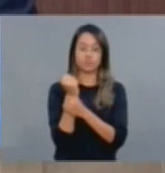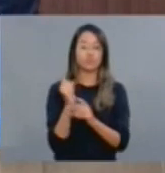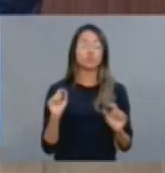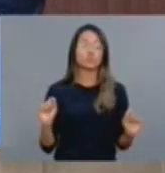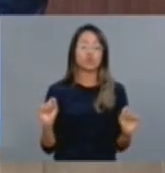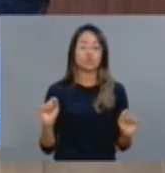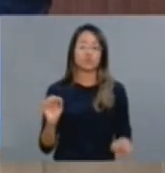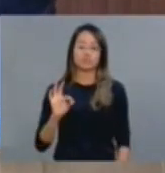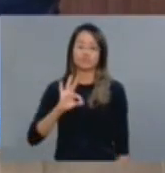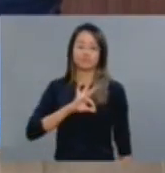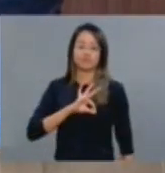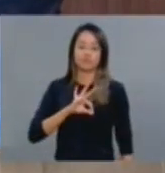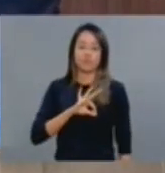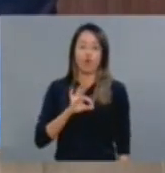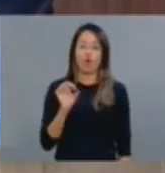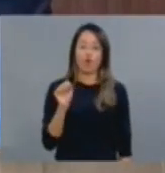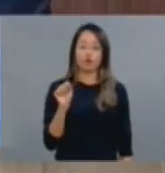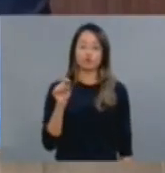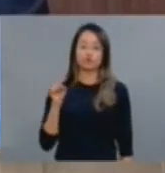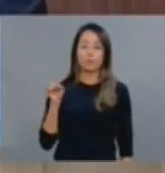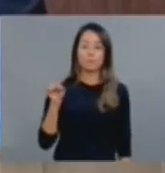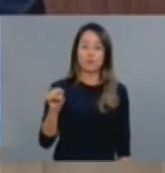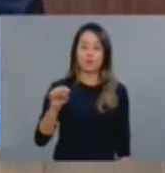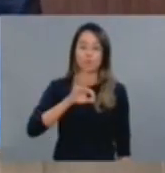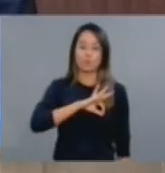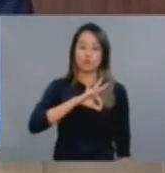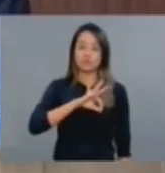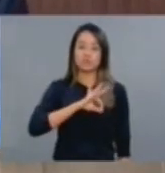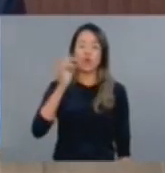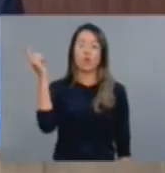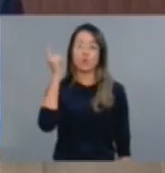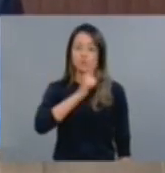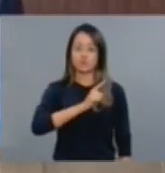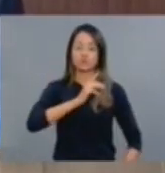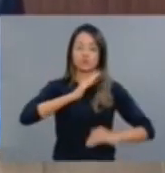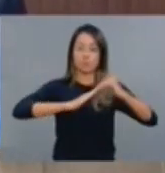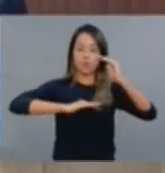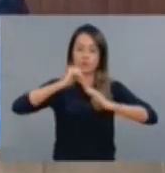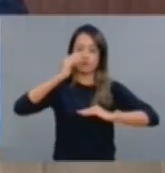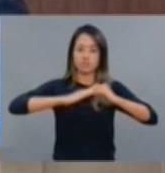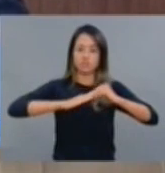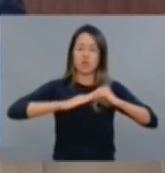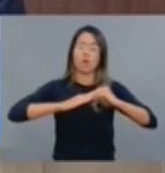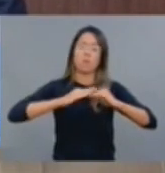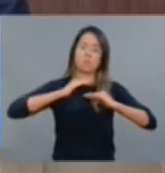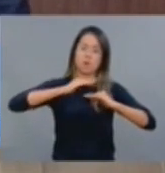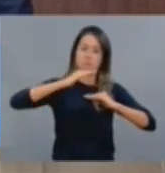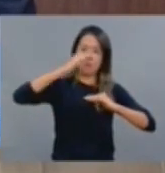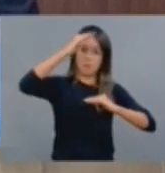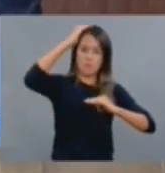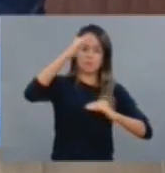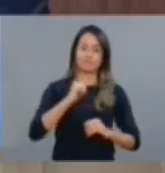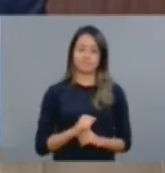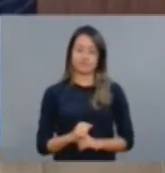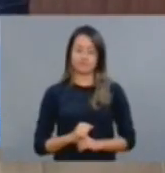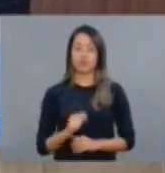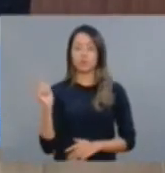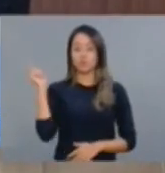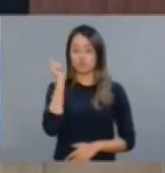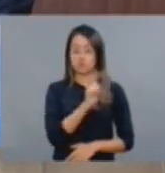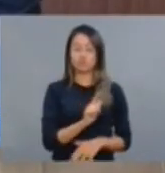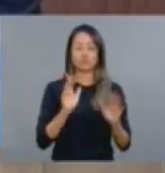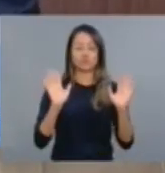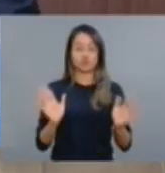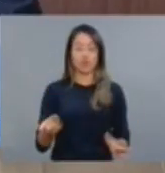8 mil policiais militares com a lei Camilo, que foi a lei das promoções, reivindicação já